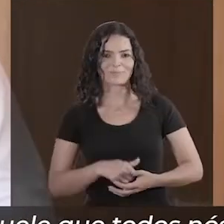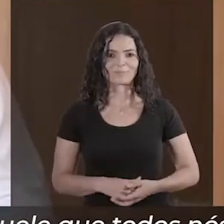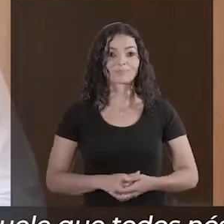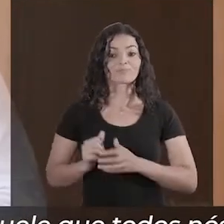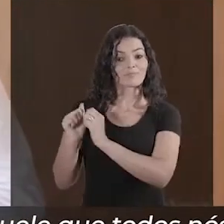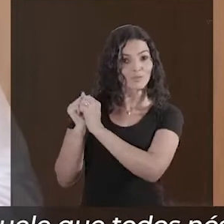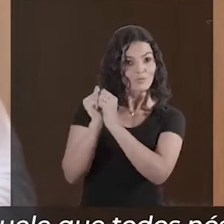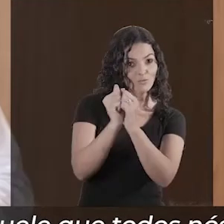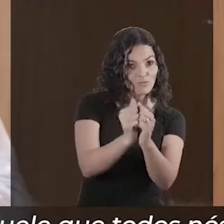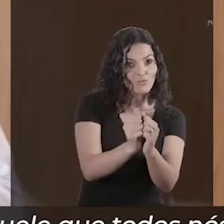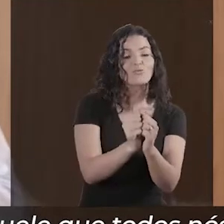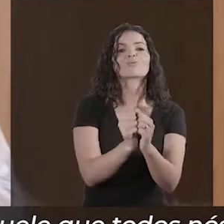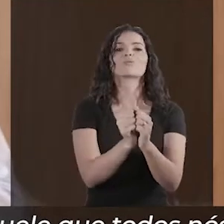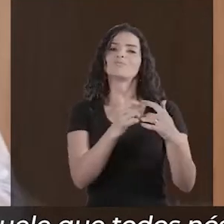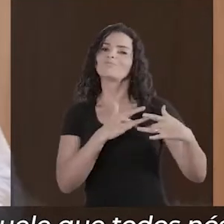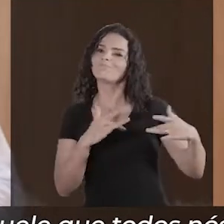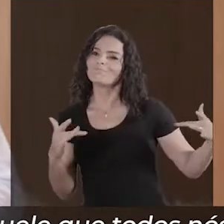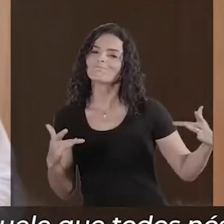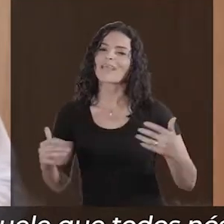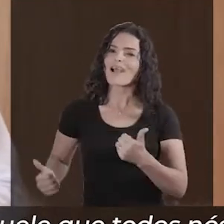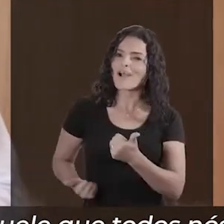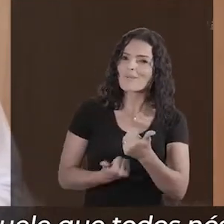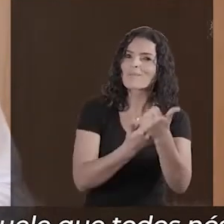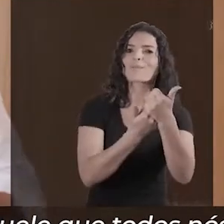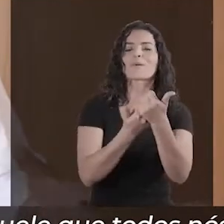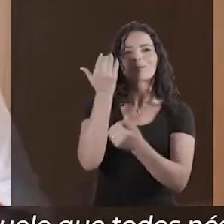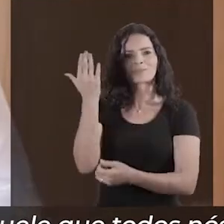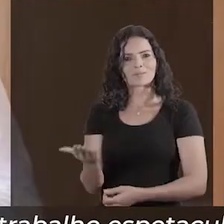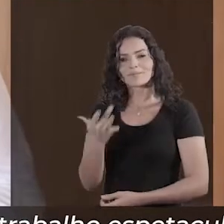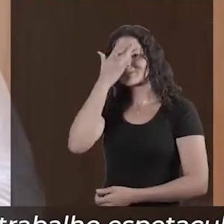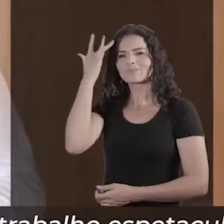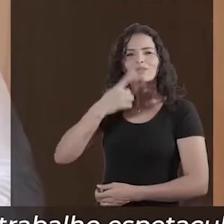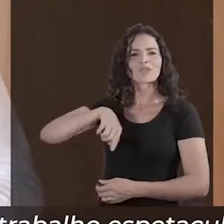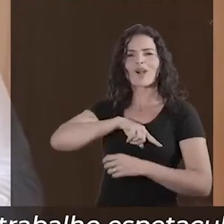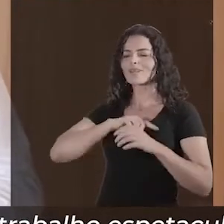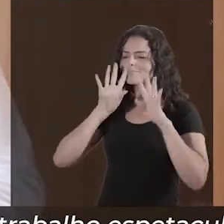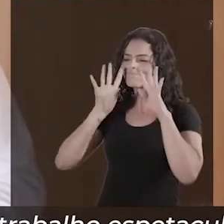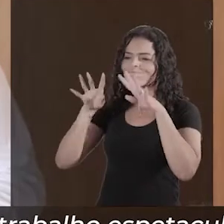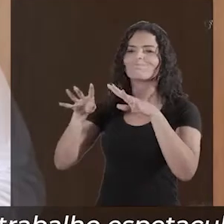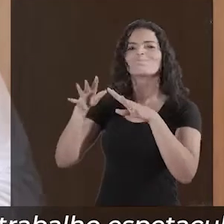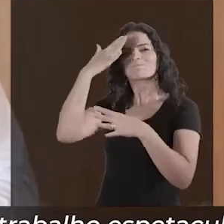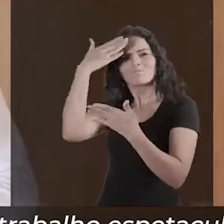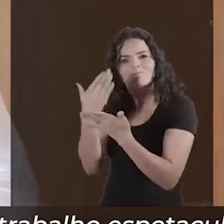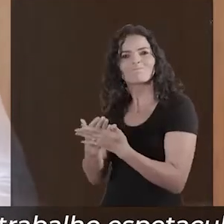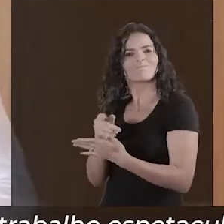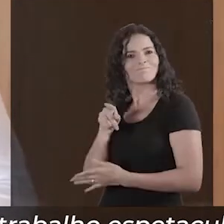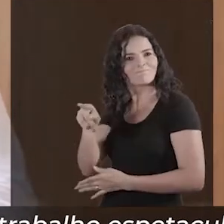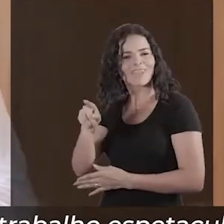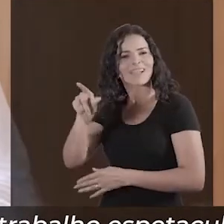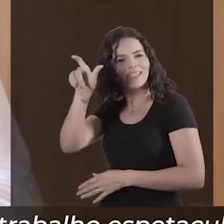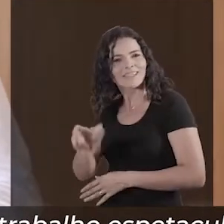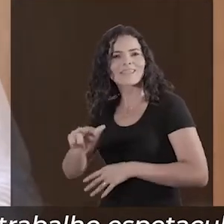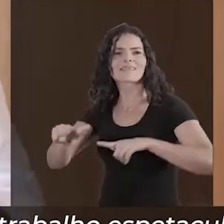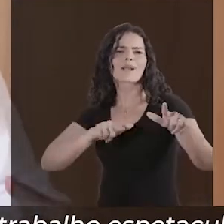meu movimento, a solidariedade e o apoio daquele que todos nós depositamos a nossa confiança e que vem fazendo um